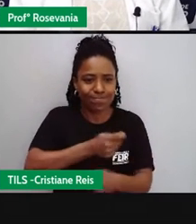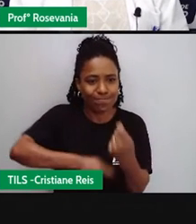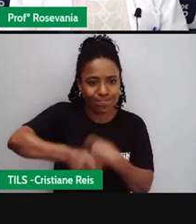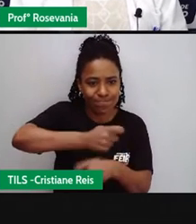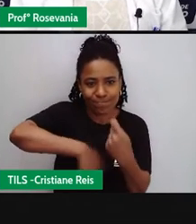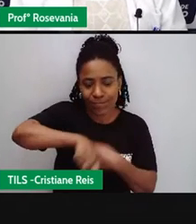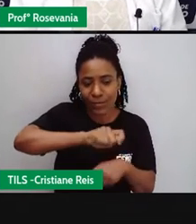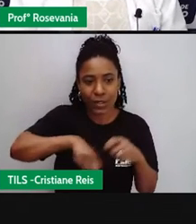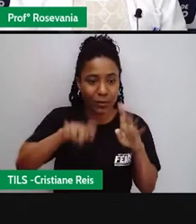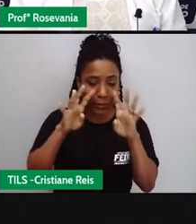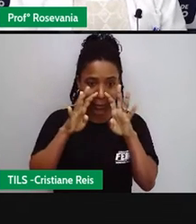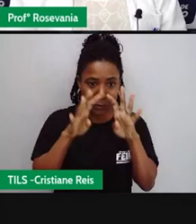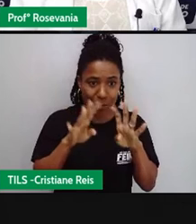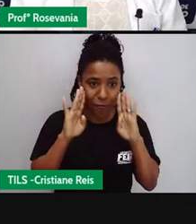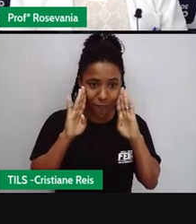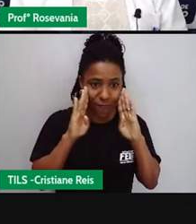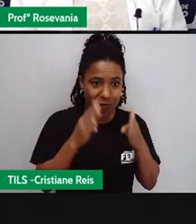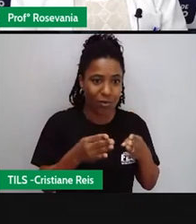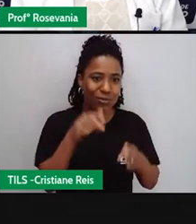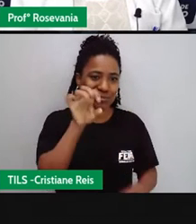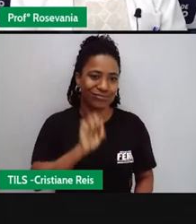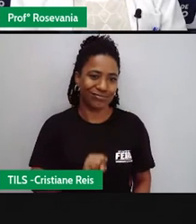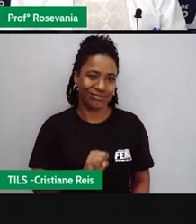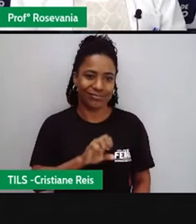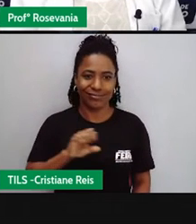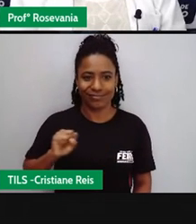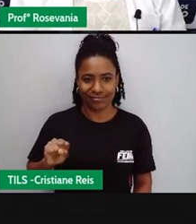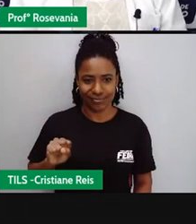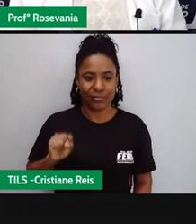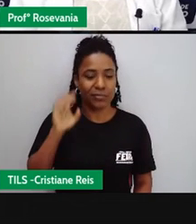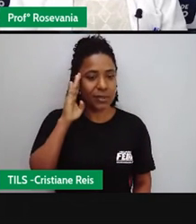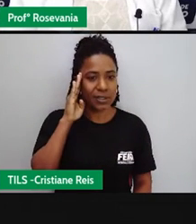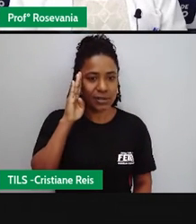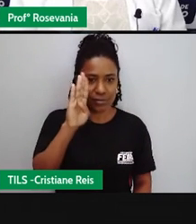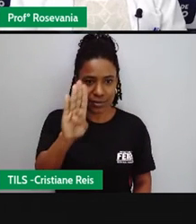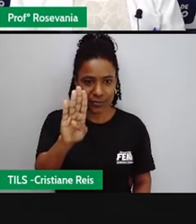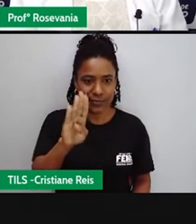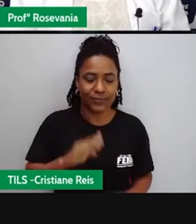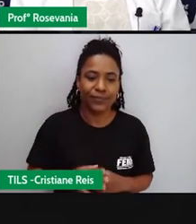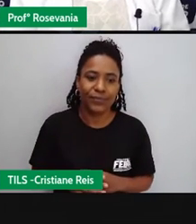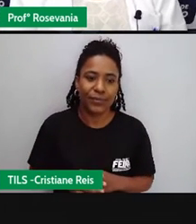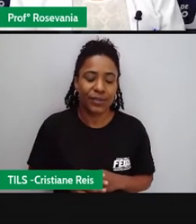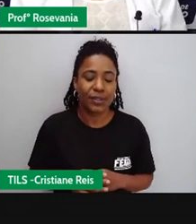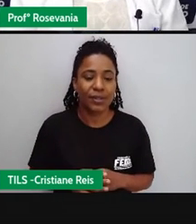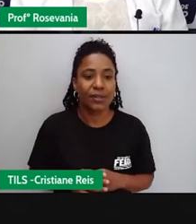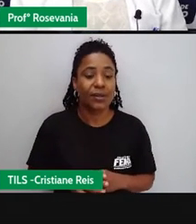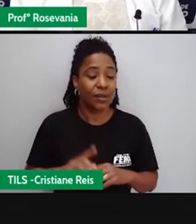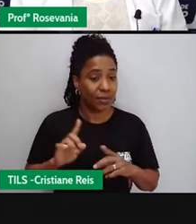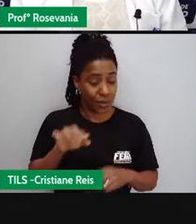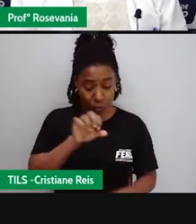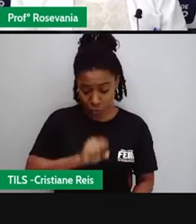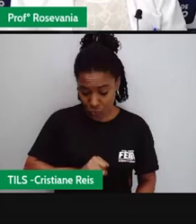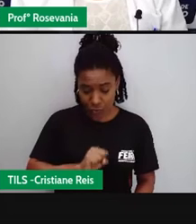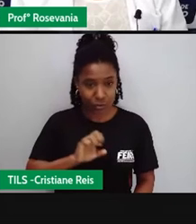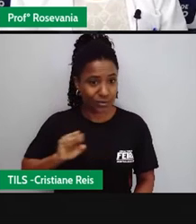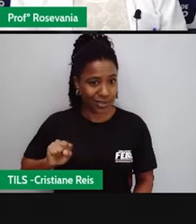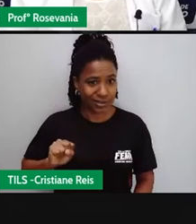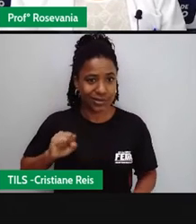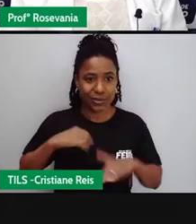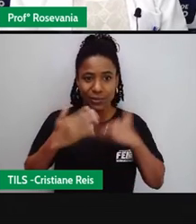ficam mais voltadas para esse eixo aqui da região sudeste e a região sul por conta do desenvolvimento econômico.